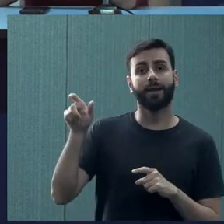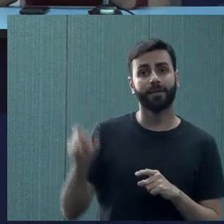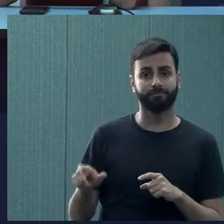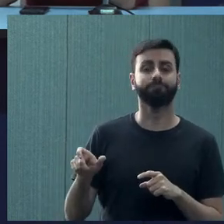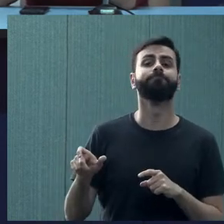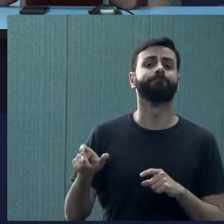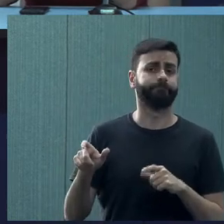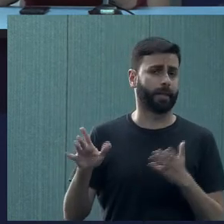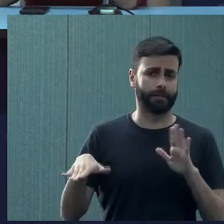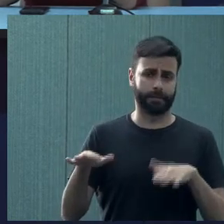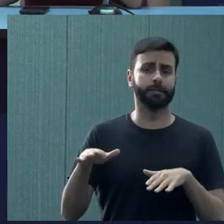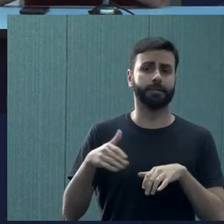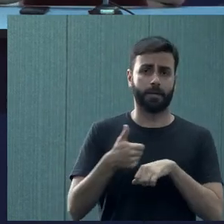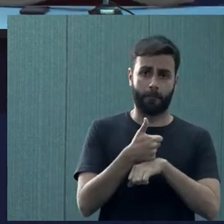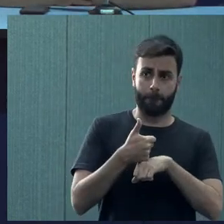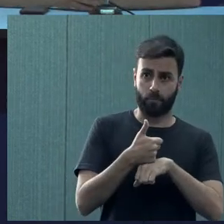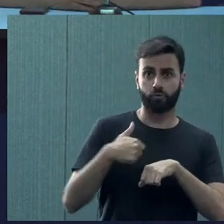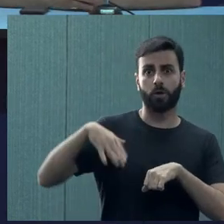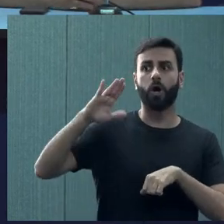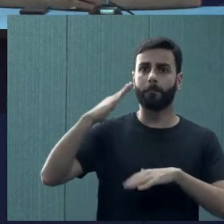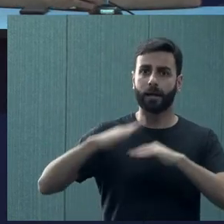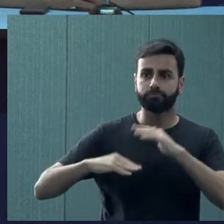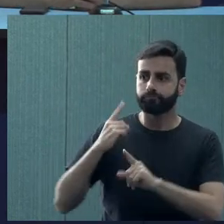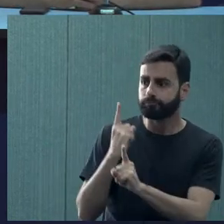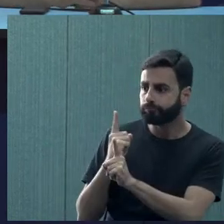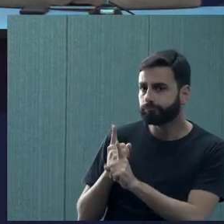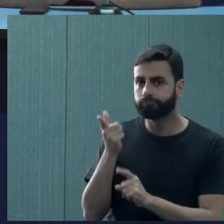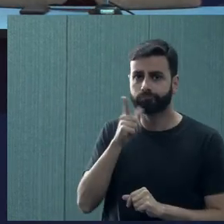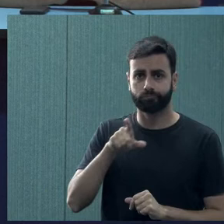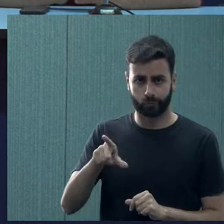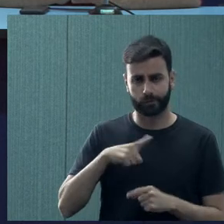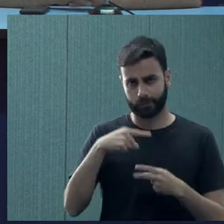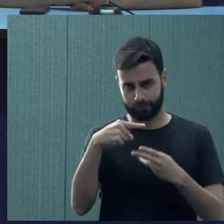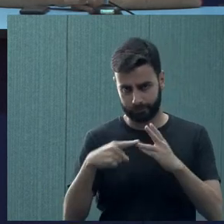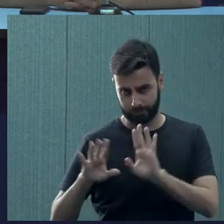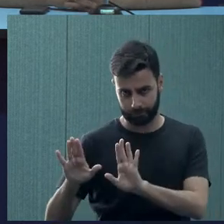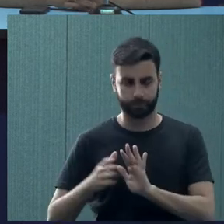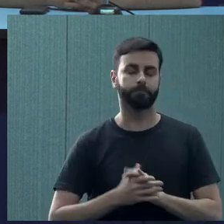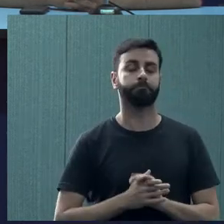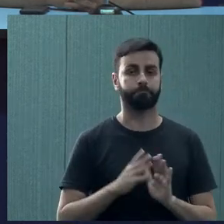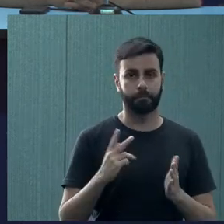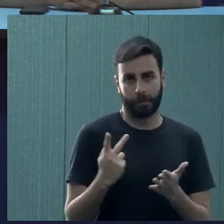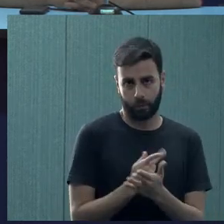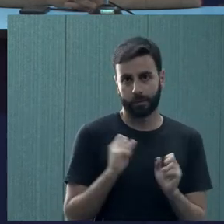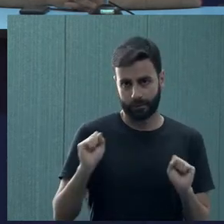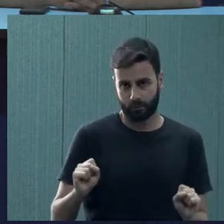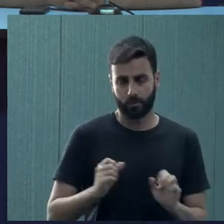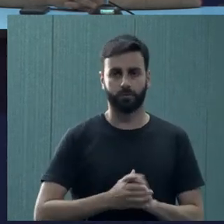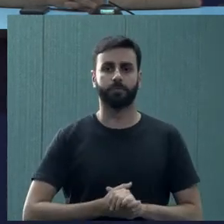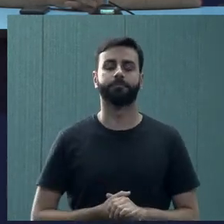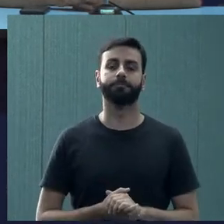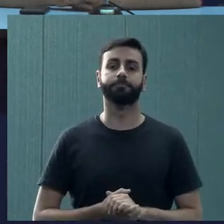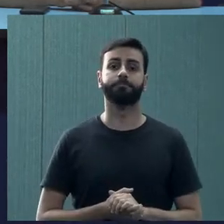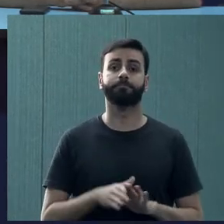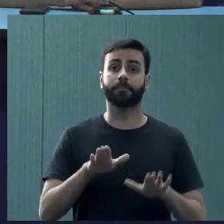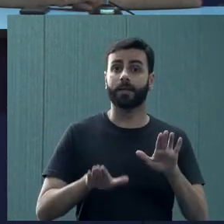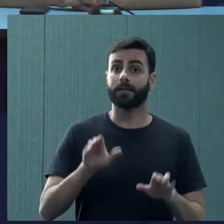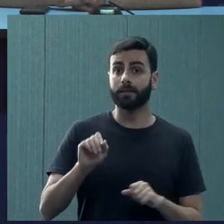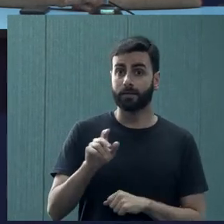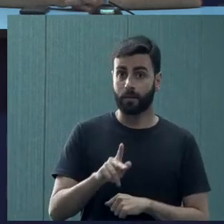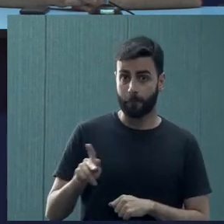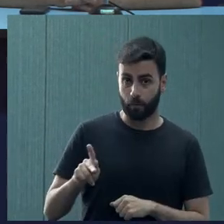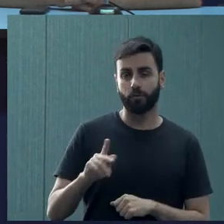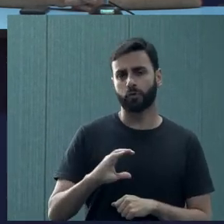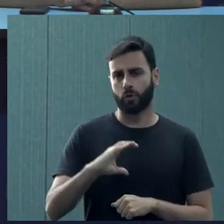mais profissionais habilitados a fazer o diagnóstico, são vários fatores, isso acontece. Então, às vezes, o professor,